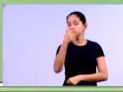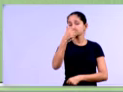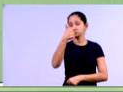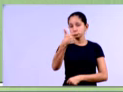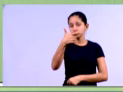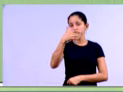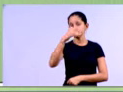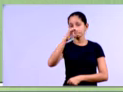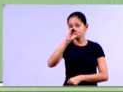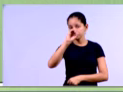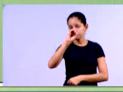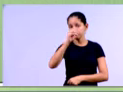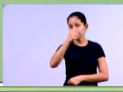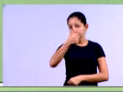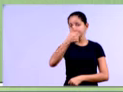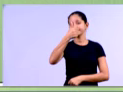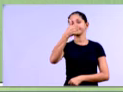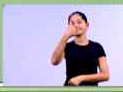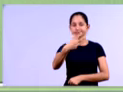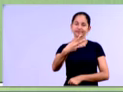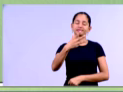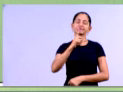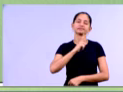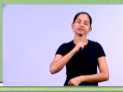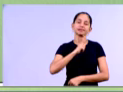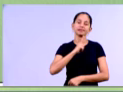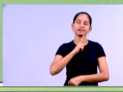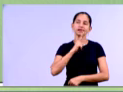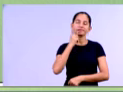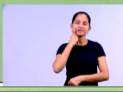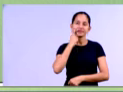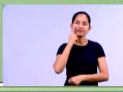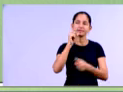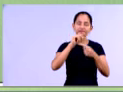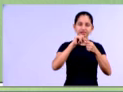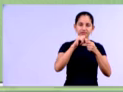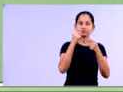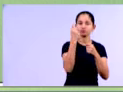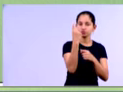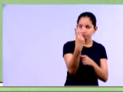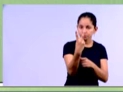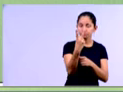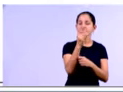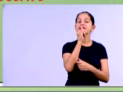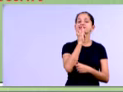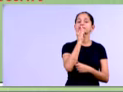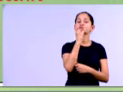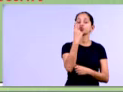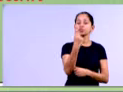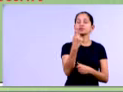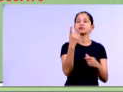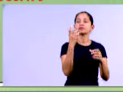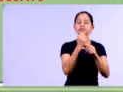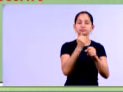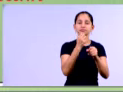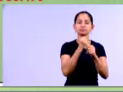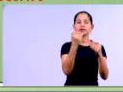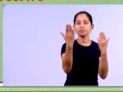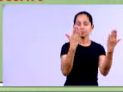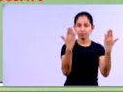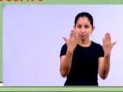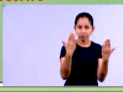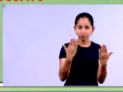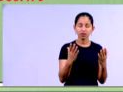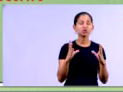a DRE e o balanço patrimonial, tá? Os dois, né, da nossa empresa exemplo, e pedindo para você calcular o